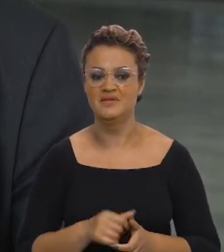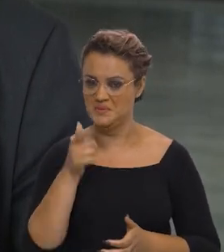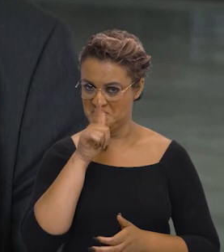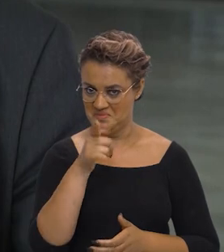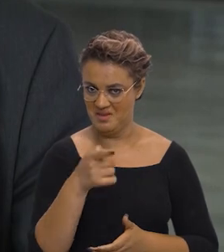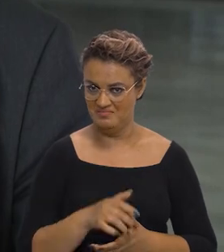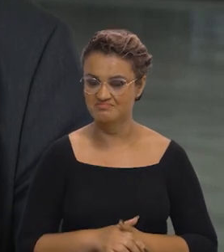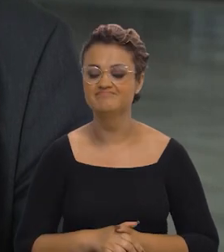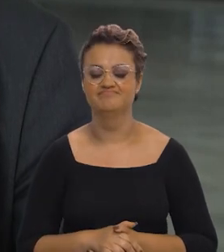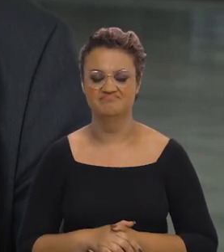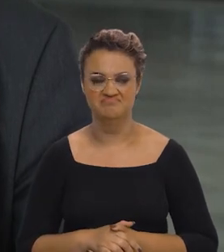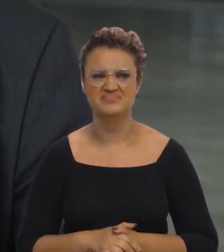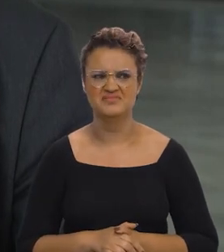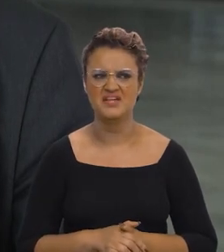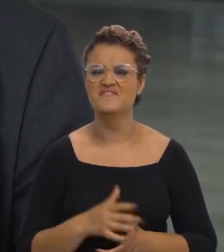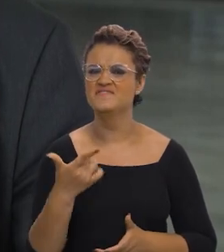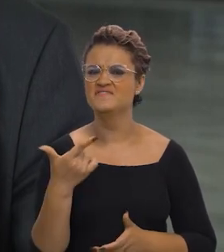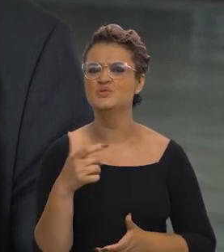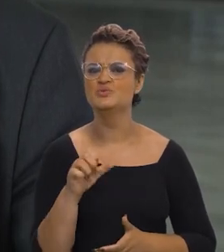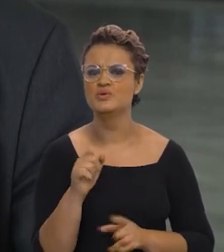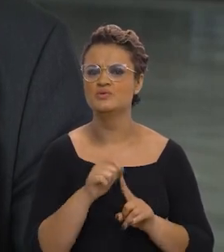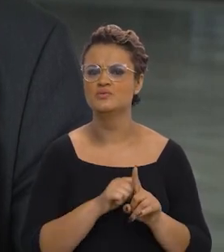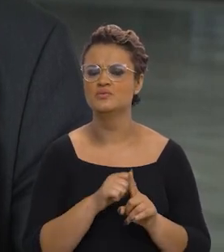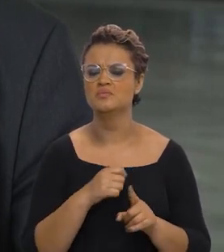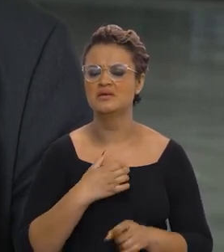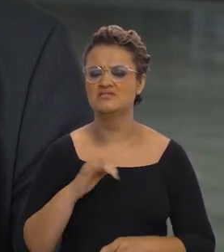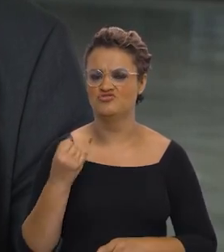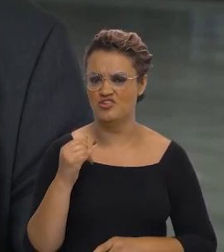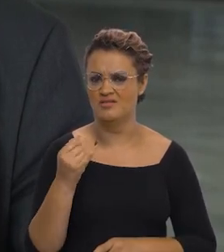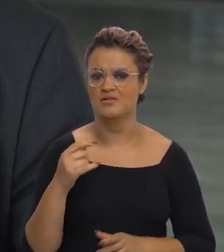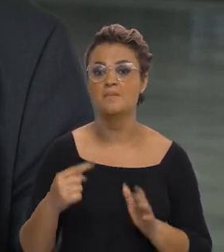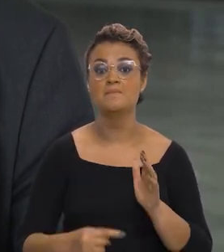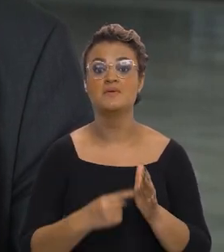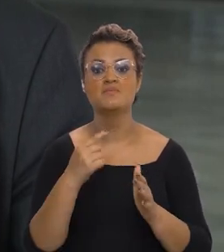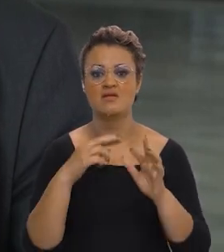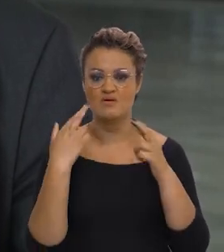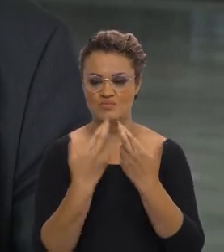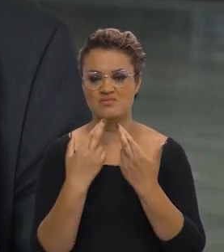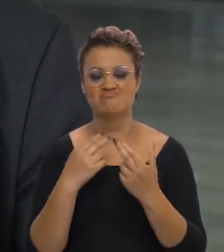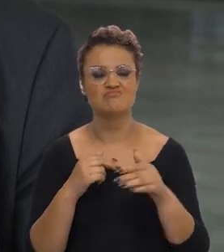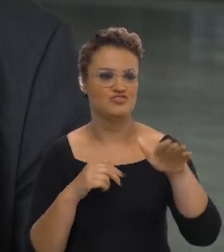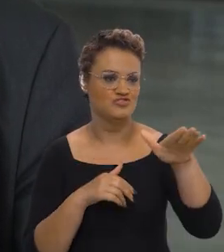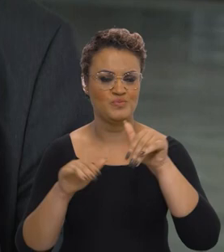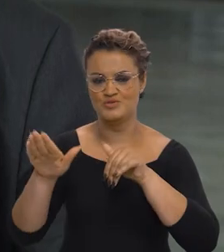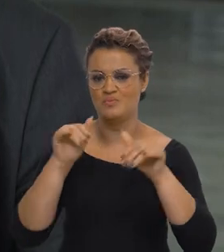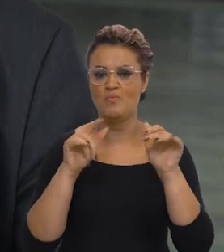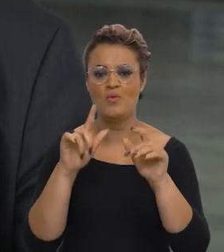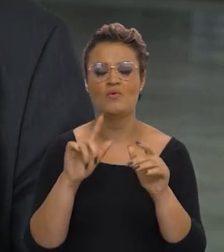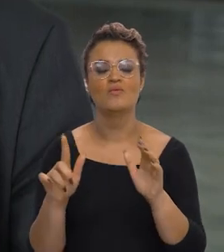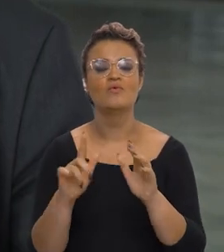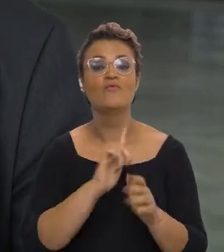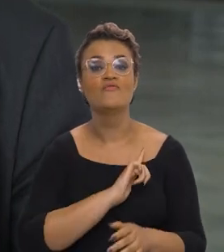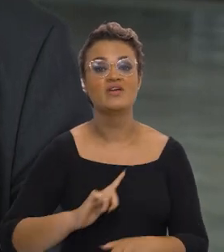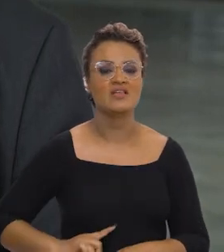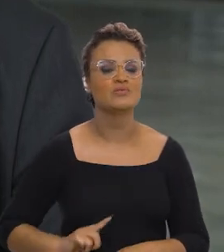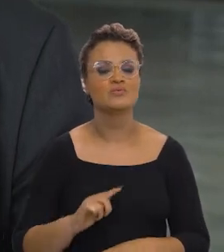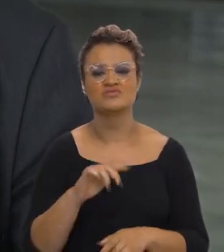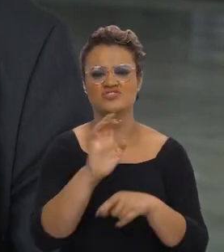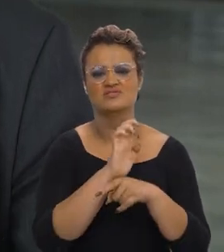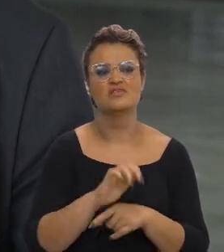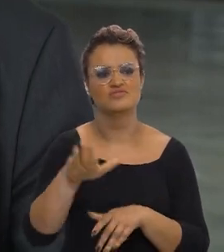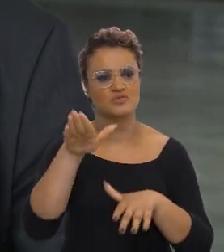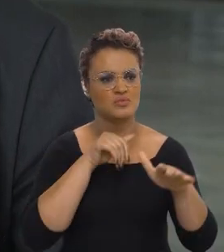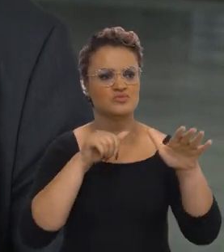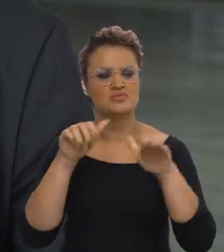foi isso que ele fez, acho que foi 28 de janeiro, foi a primeira reunião que ele fez. E falou, vamos fazer um novo plano de